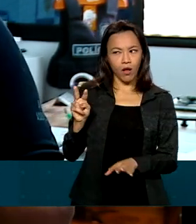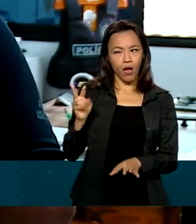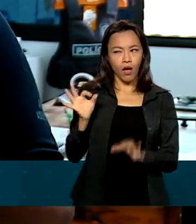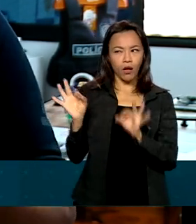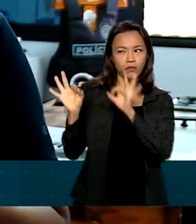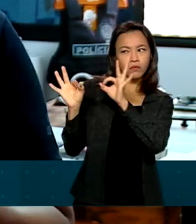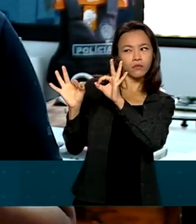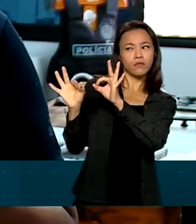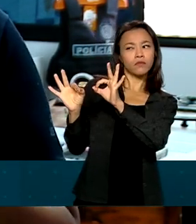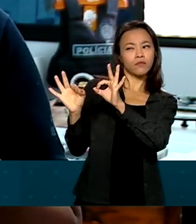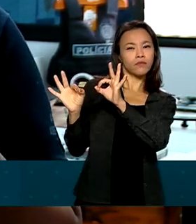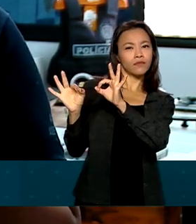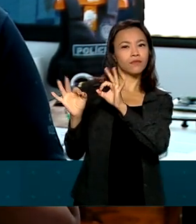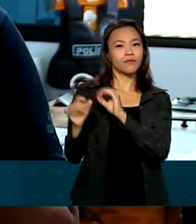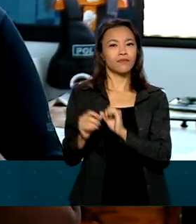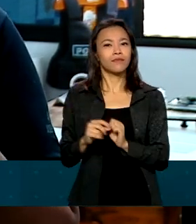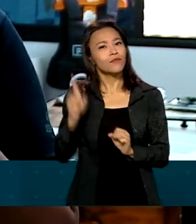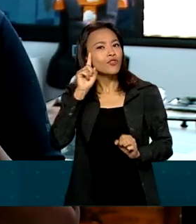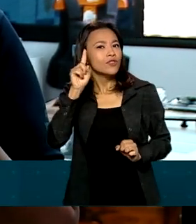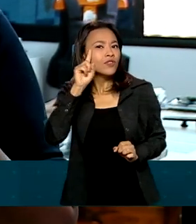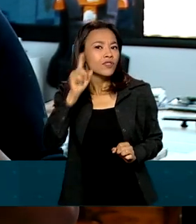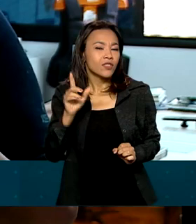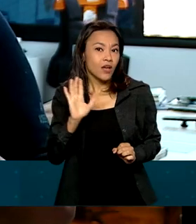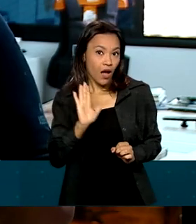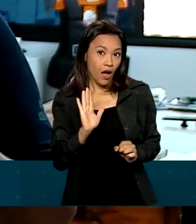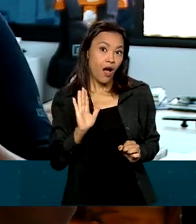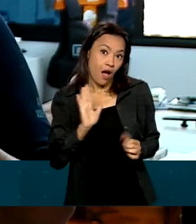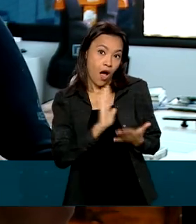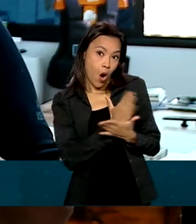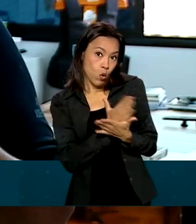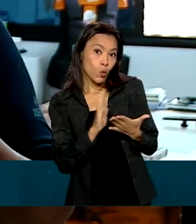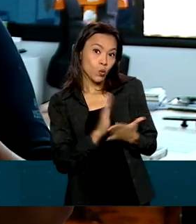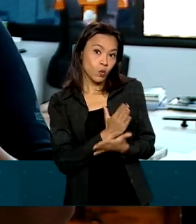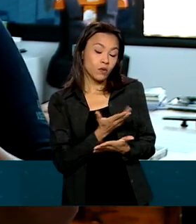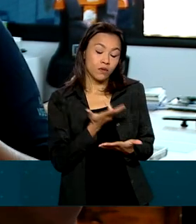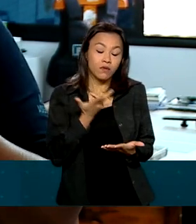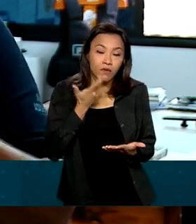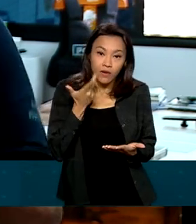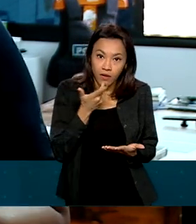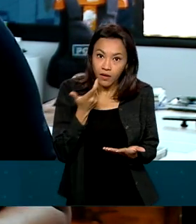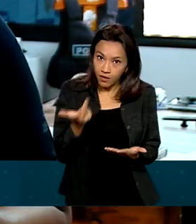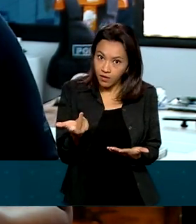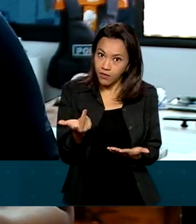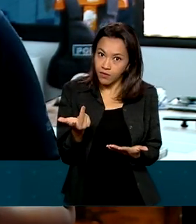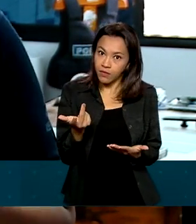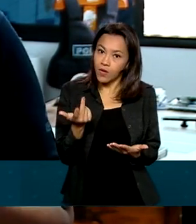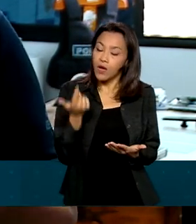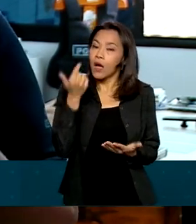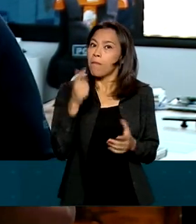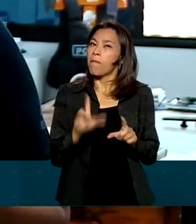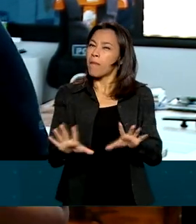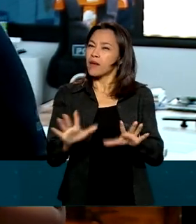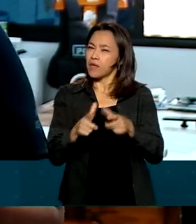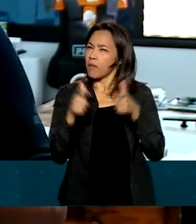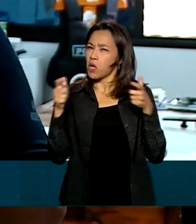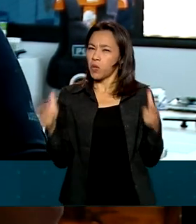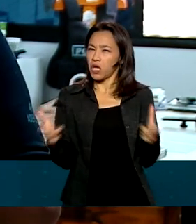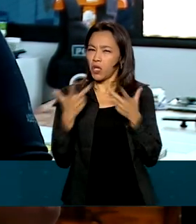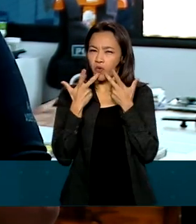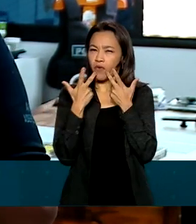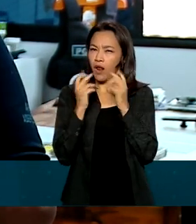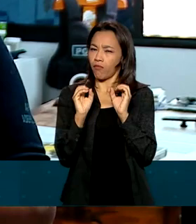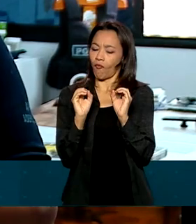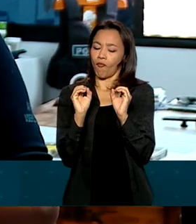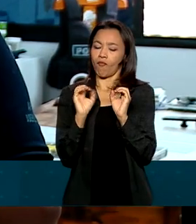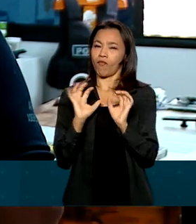atos do dia a dia. Ninguém fala, aliás, falam, alguns verbalizam isso, mas a maioria não verbaliza, mas